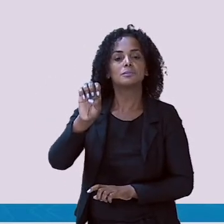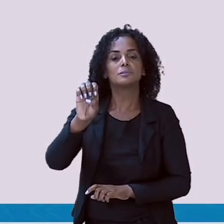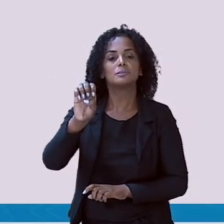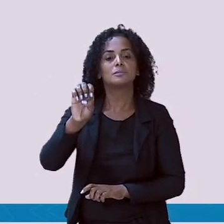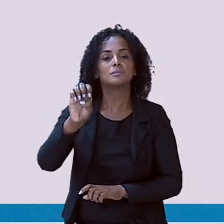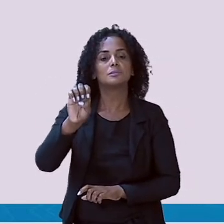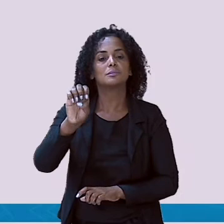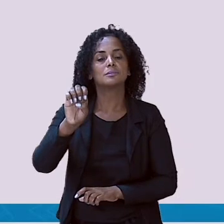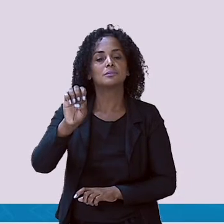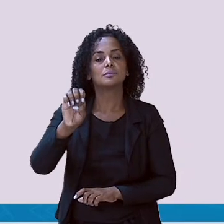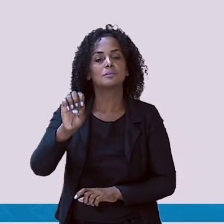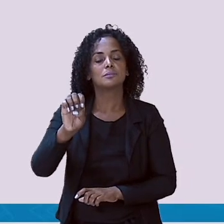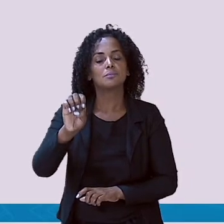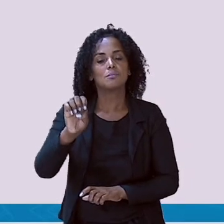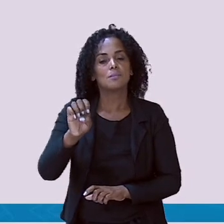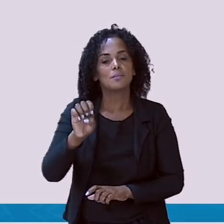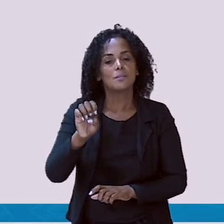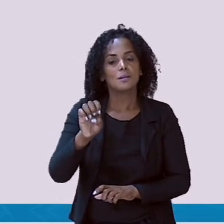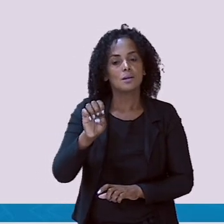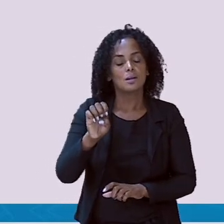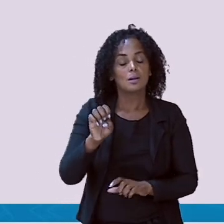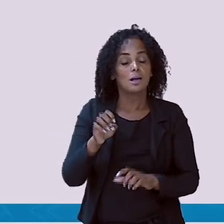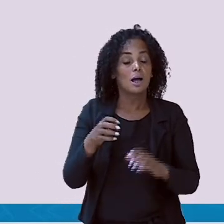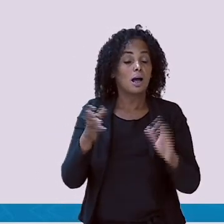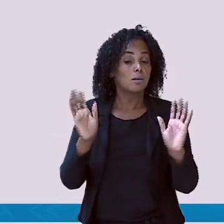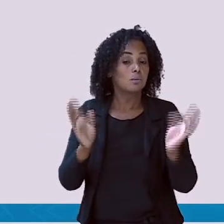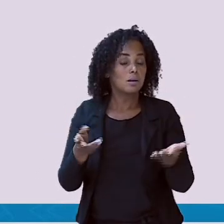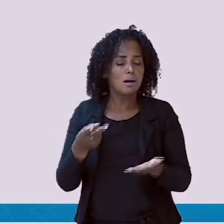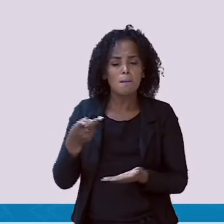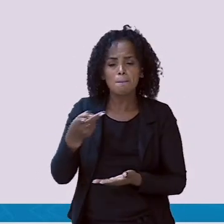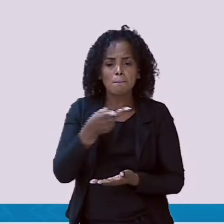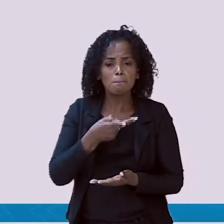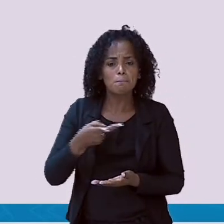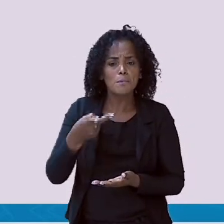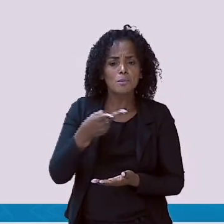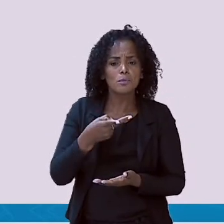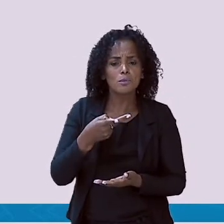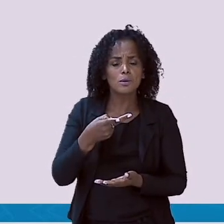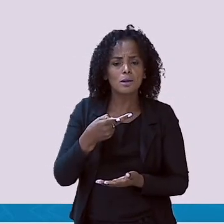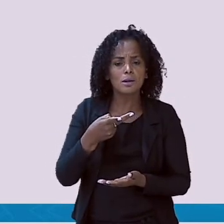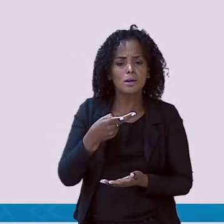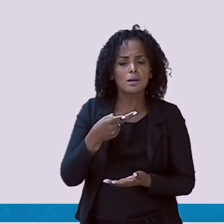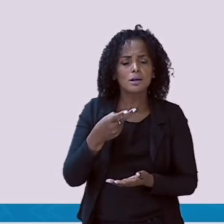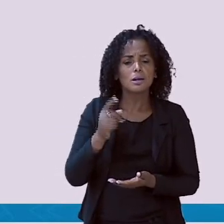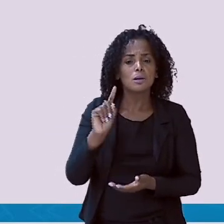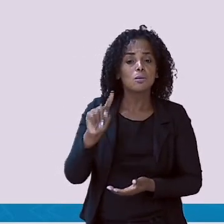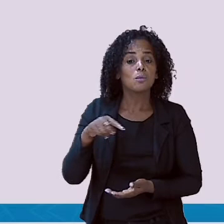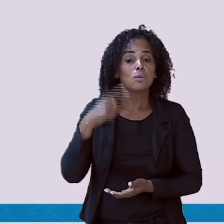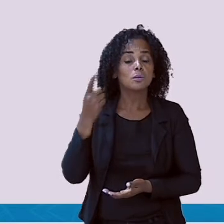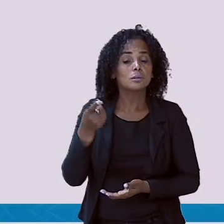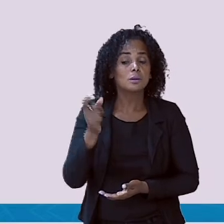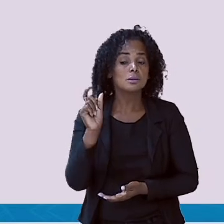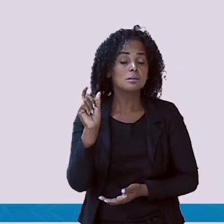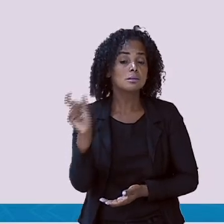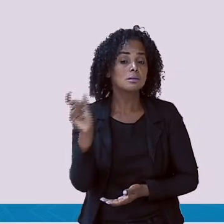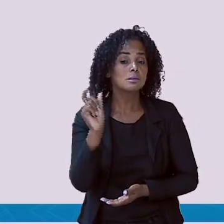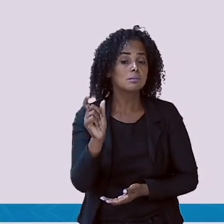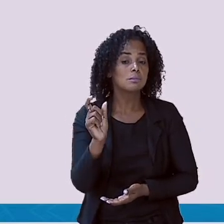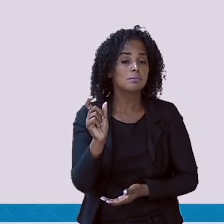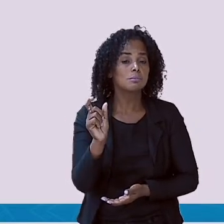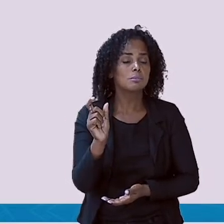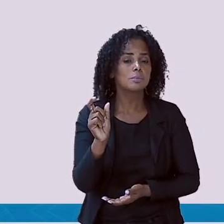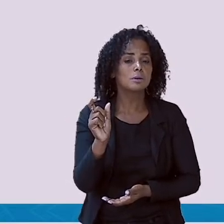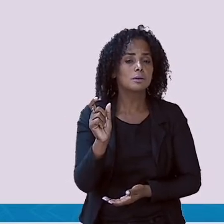Então, Té, Lé, Fó. Olha o som. Letra F com a letra O.